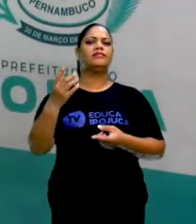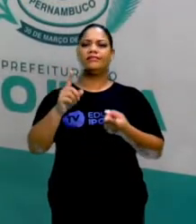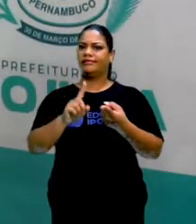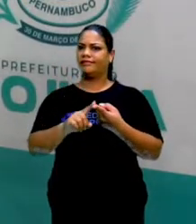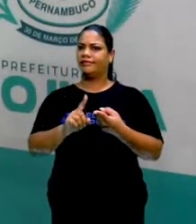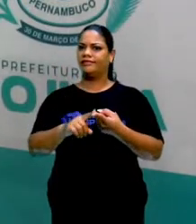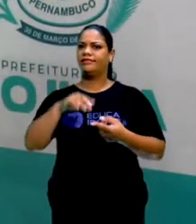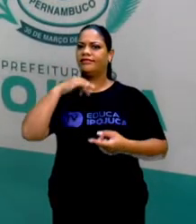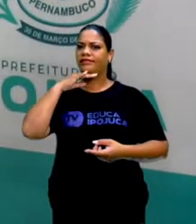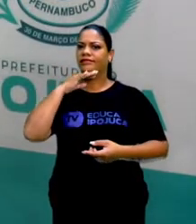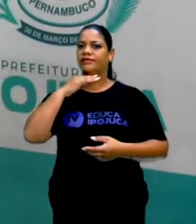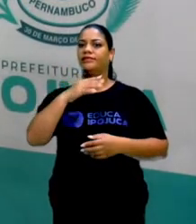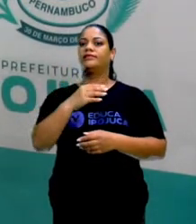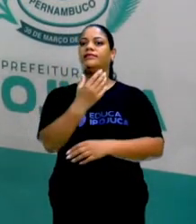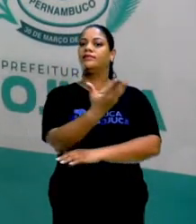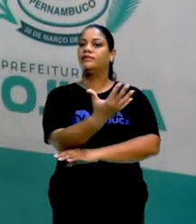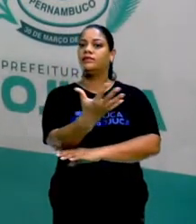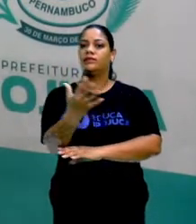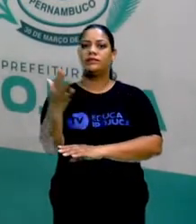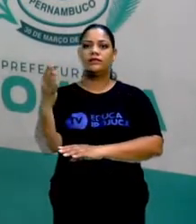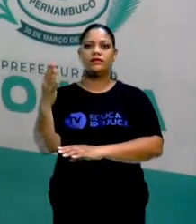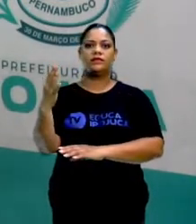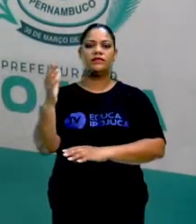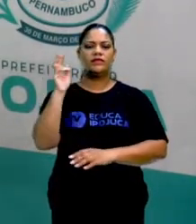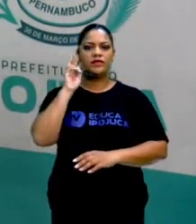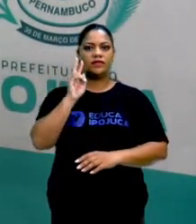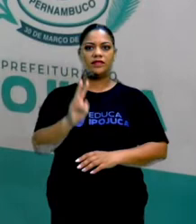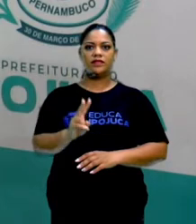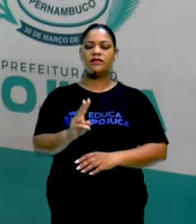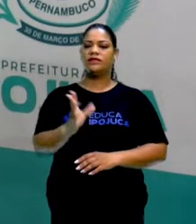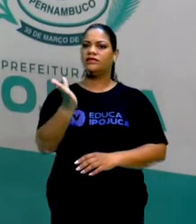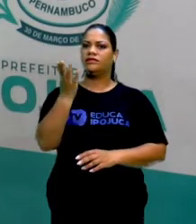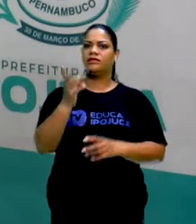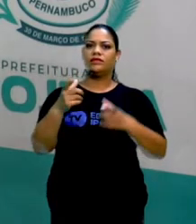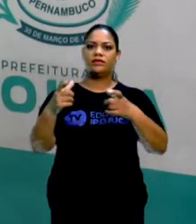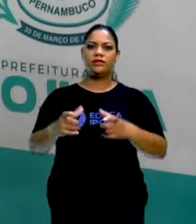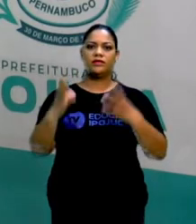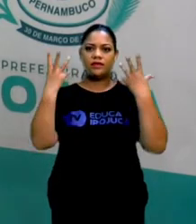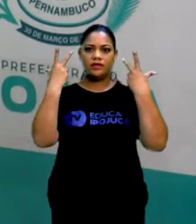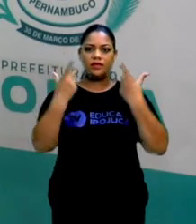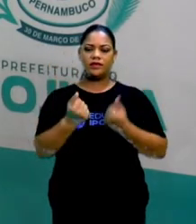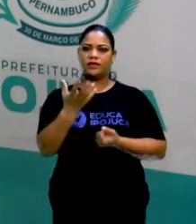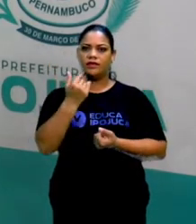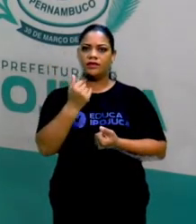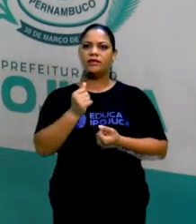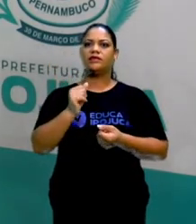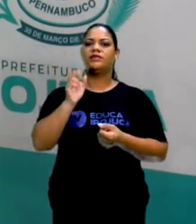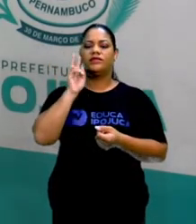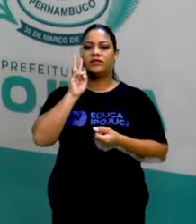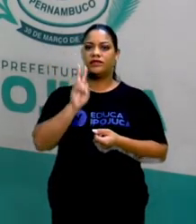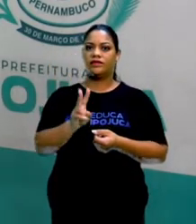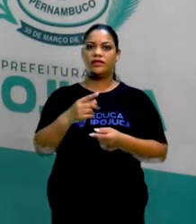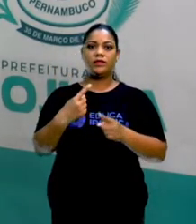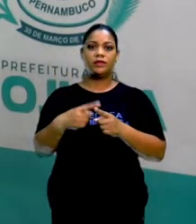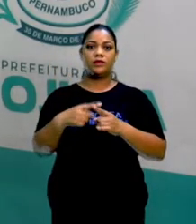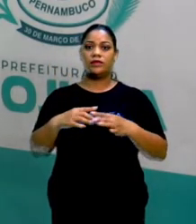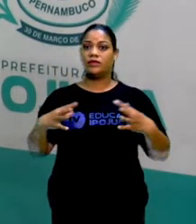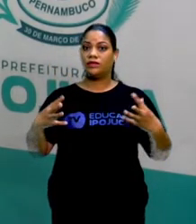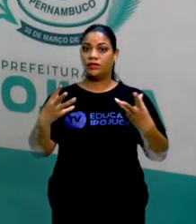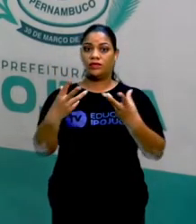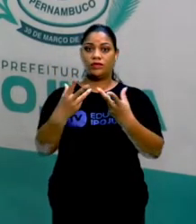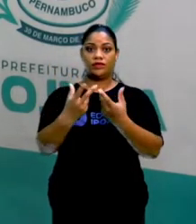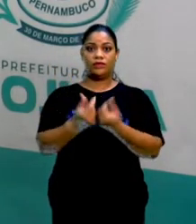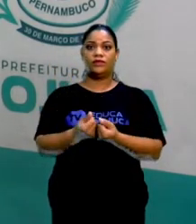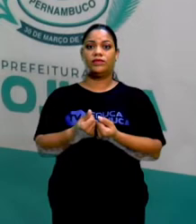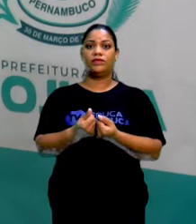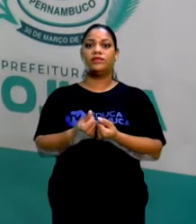a natureza. Quando a gente vê pastoreio excessivo, quando a gente vê cultivos em ladeiras inclinadas, porque todos os nutrientes, quando vai vir,